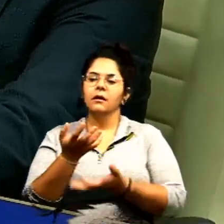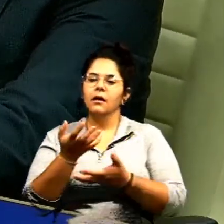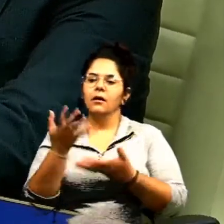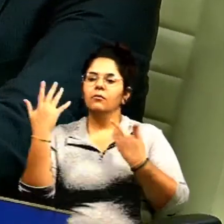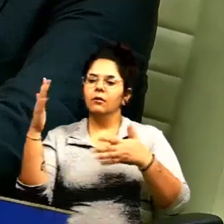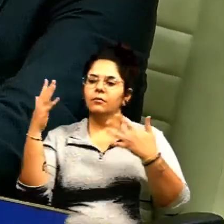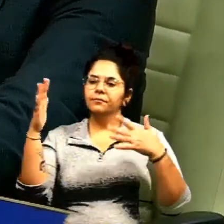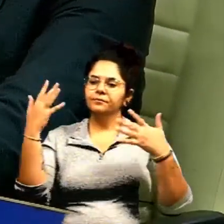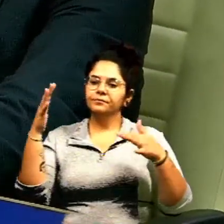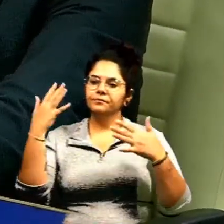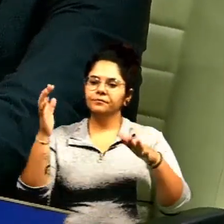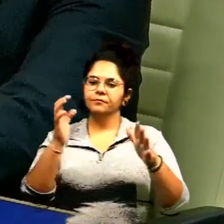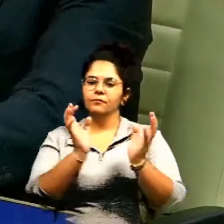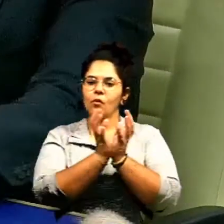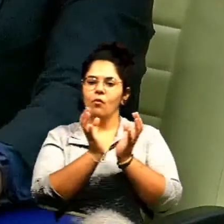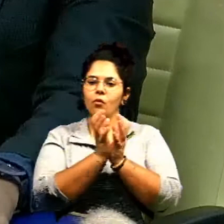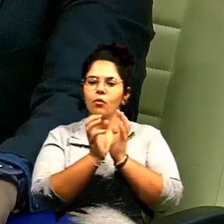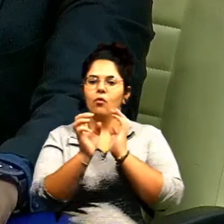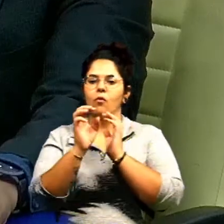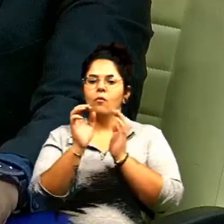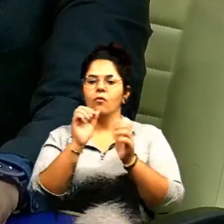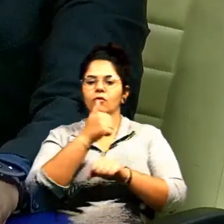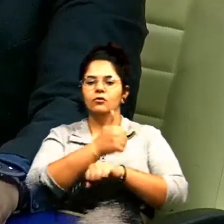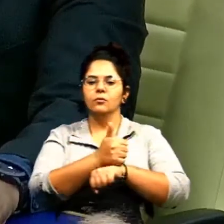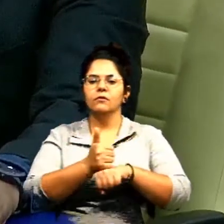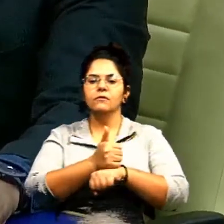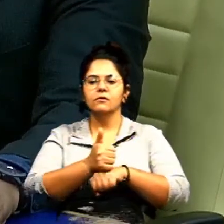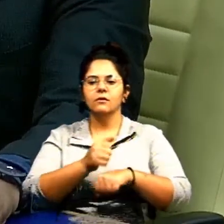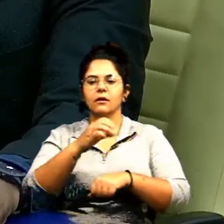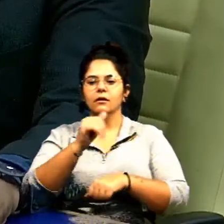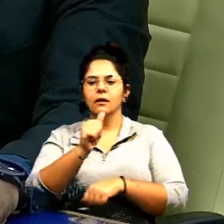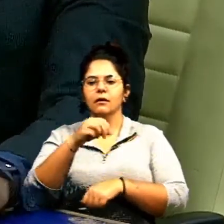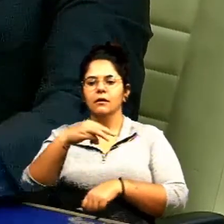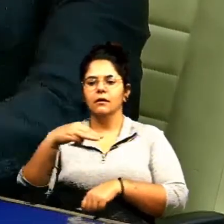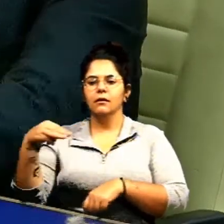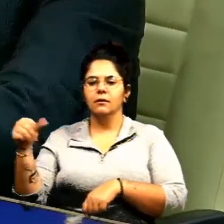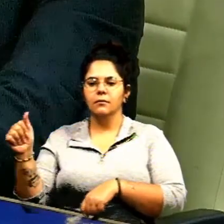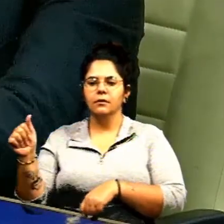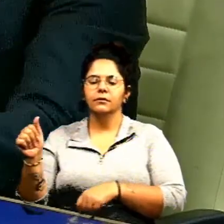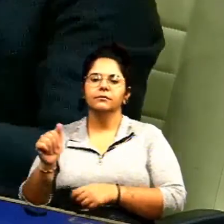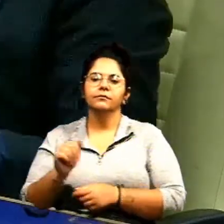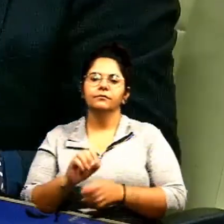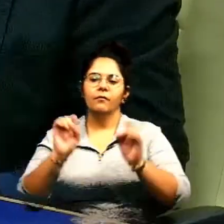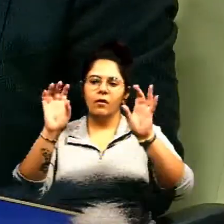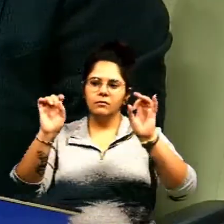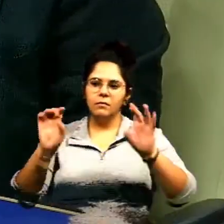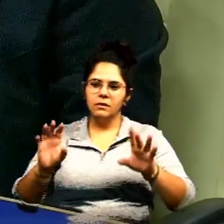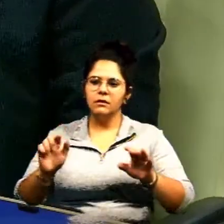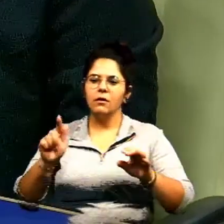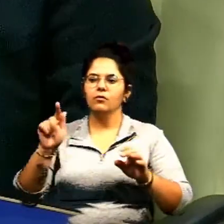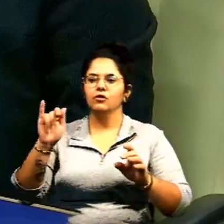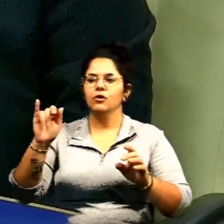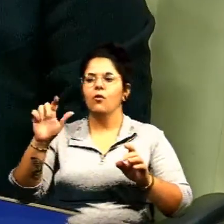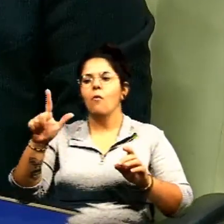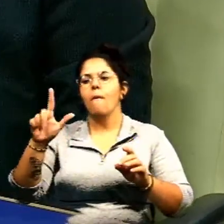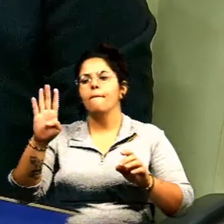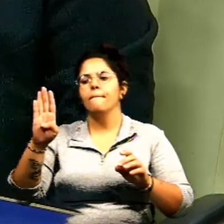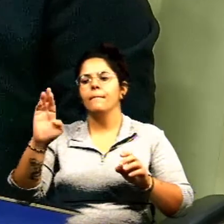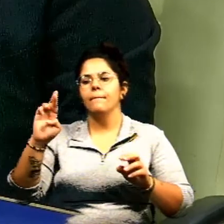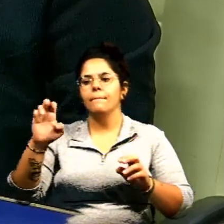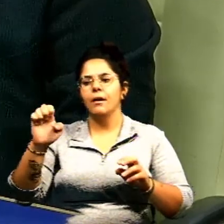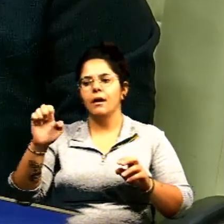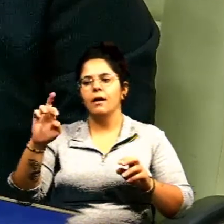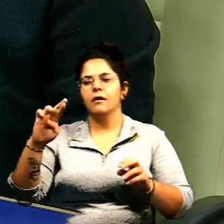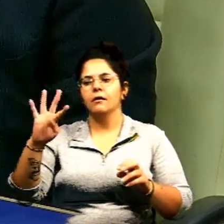parabenizar toda a equipe da AMA e especial doutor Gilberto por ter atendido o pedido do vereador